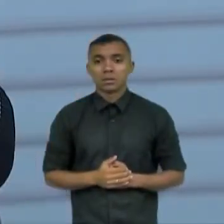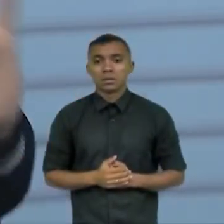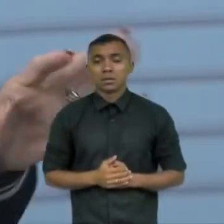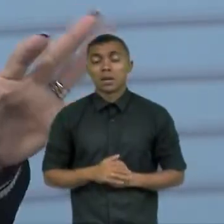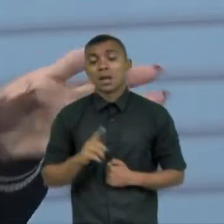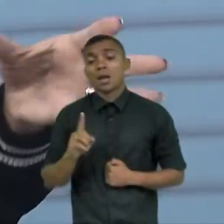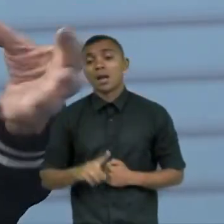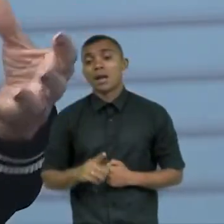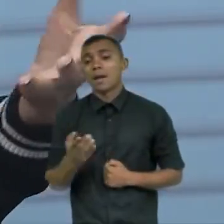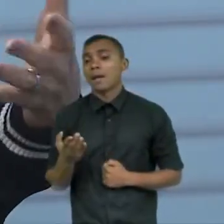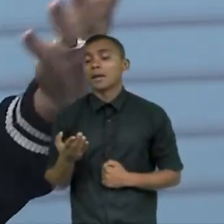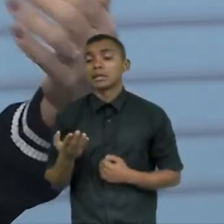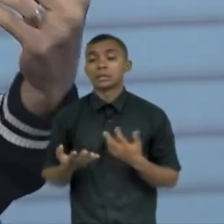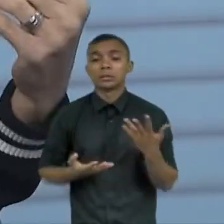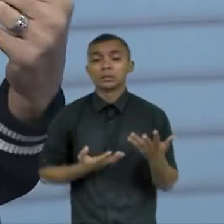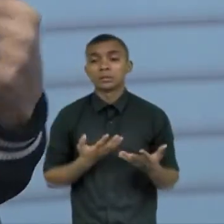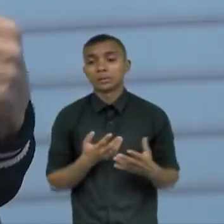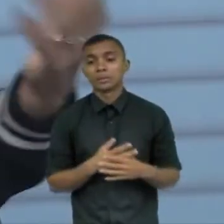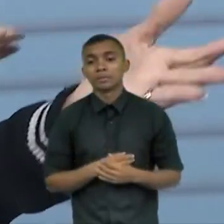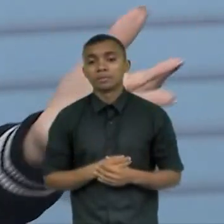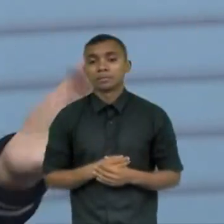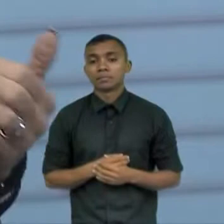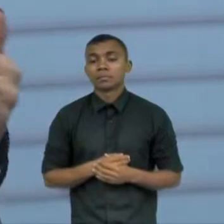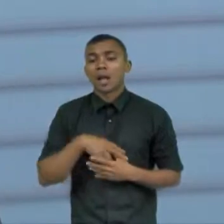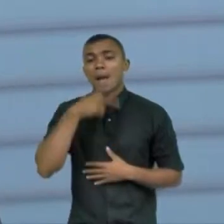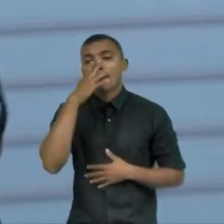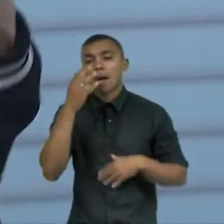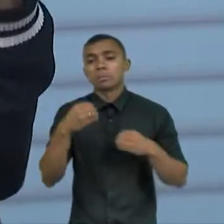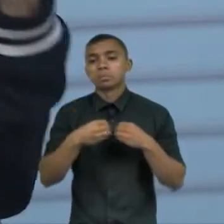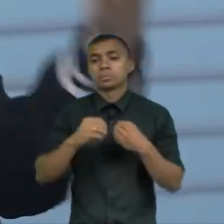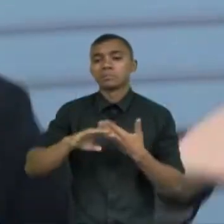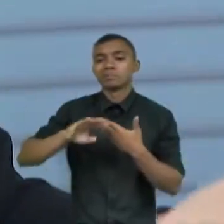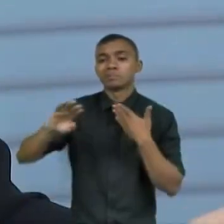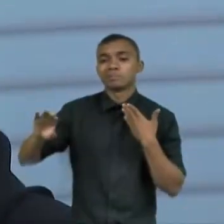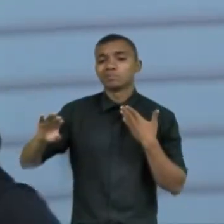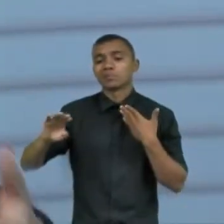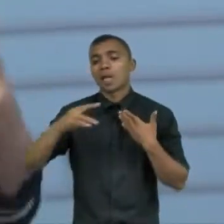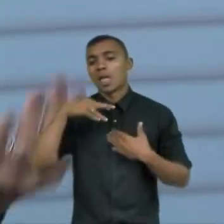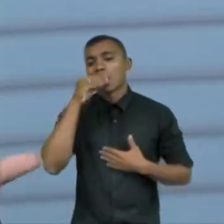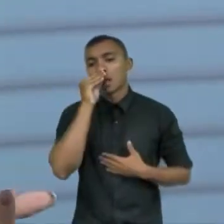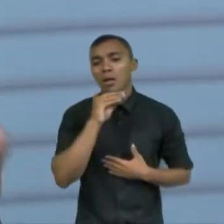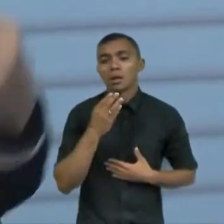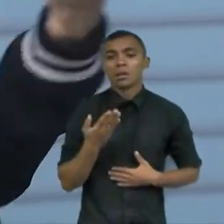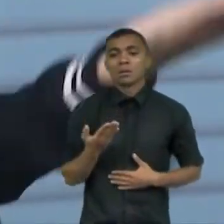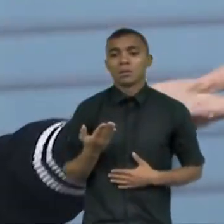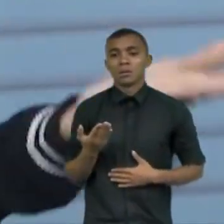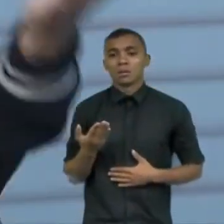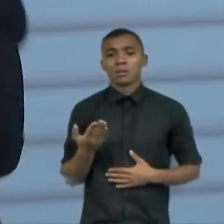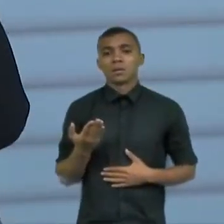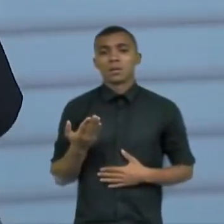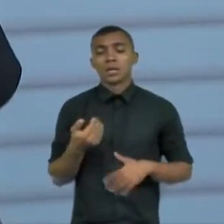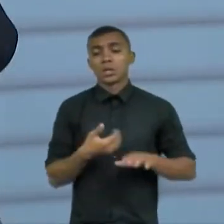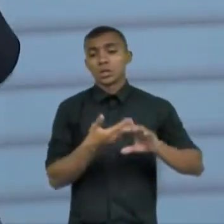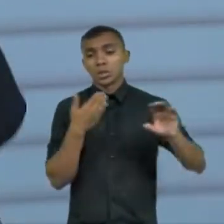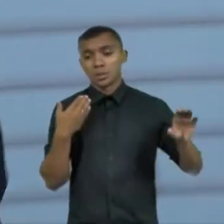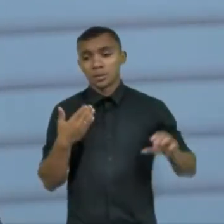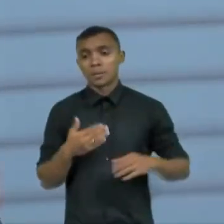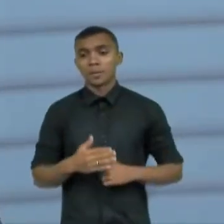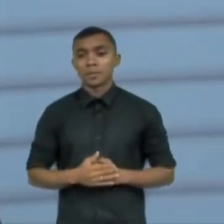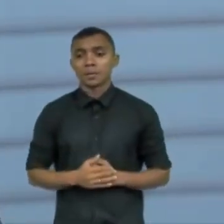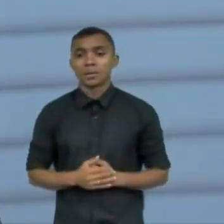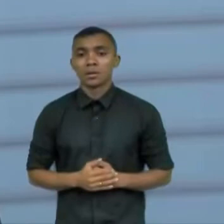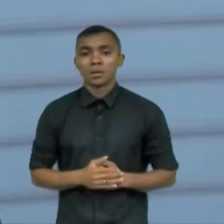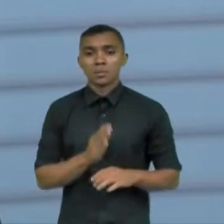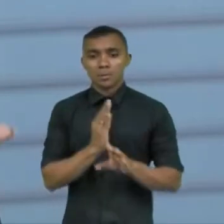é como é que a gente diz é sair de perto né rejeitar segregar como as pessoas